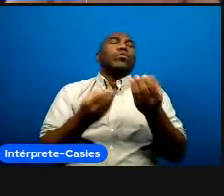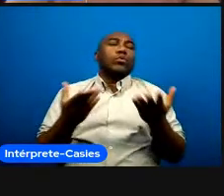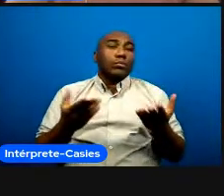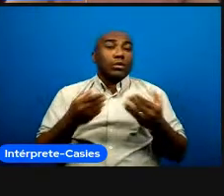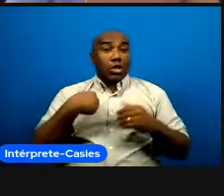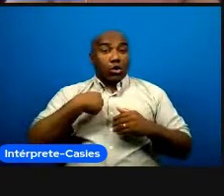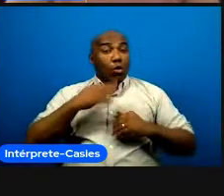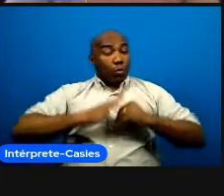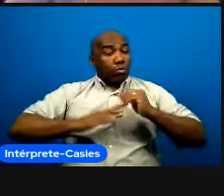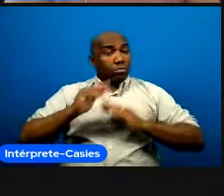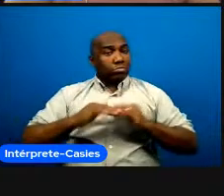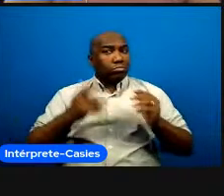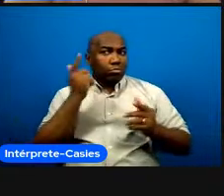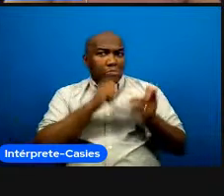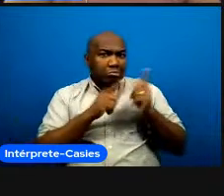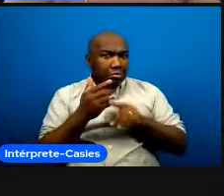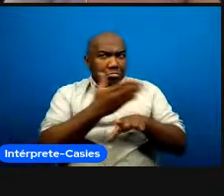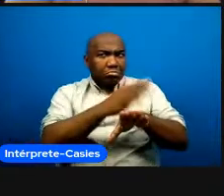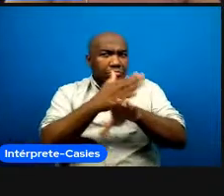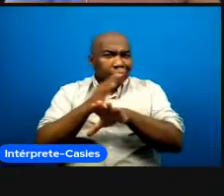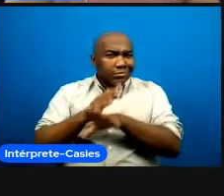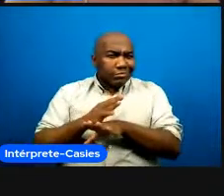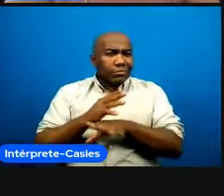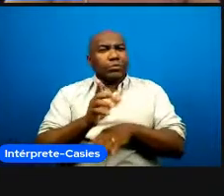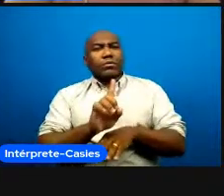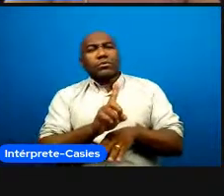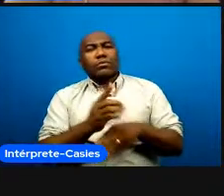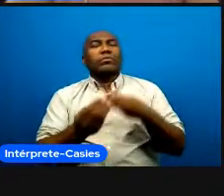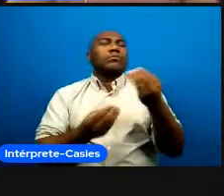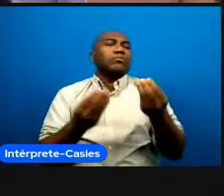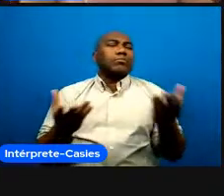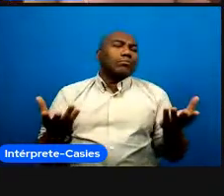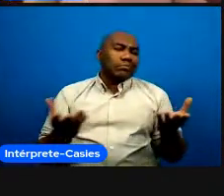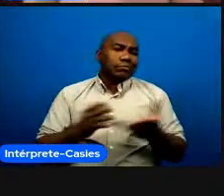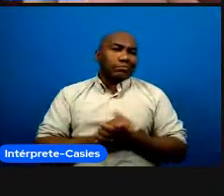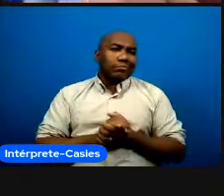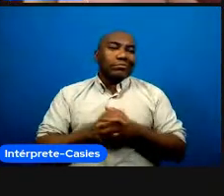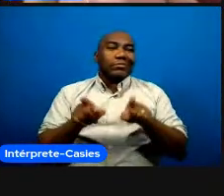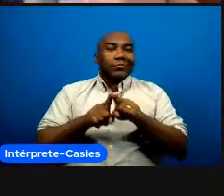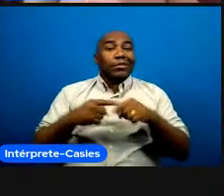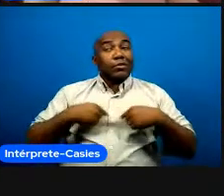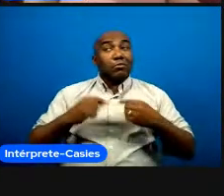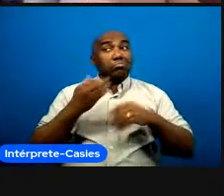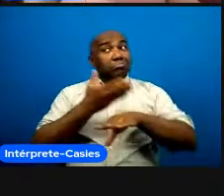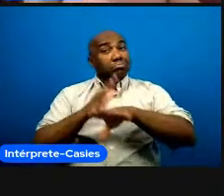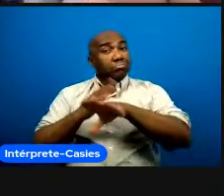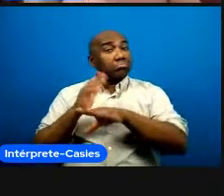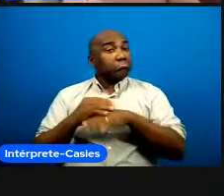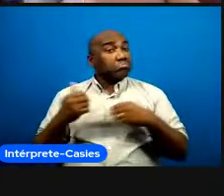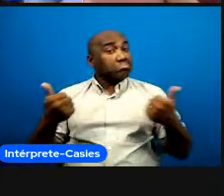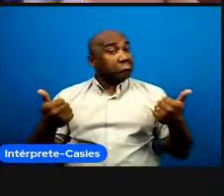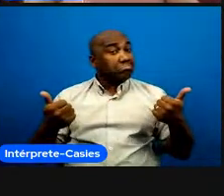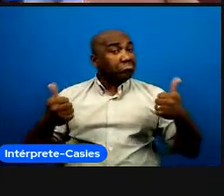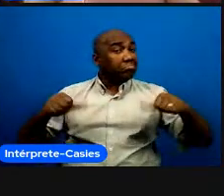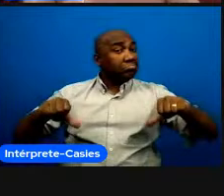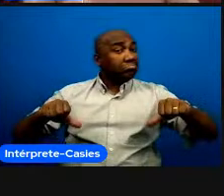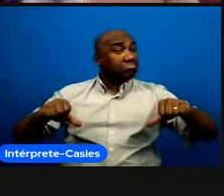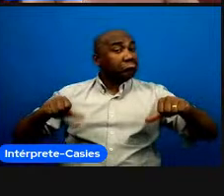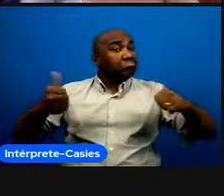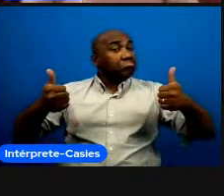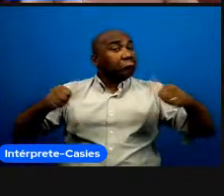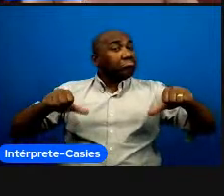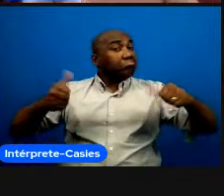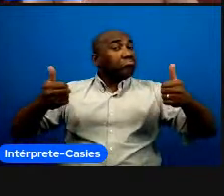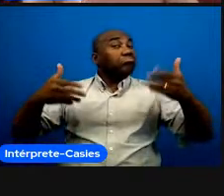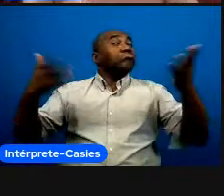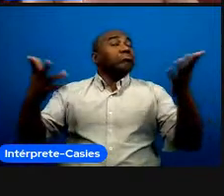treino quando eu era atleta eu corro o risco de reproduzir práticas o que pode ser bom se eu tiver uma boa prática o que pode ser ruim se eu não